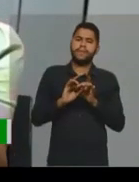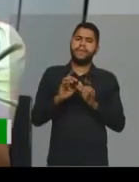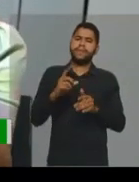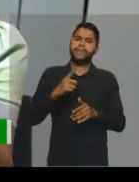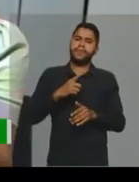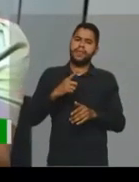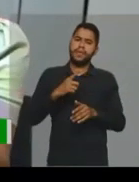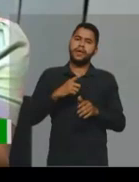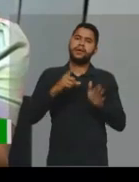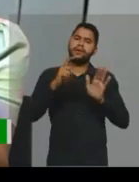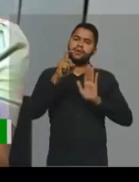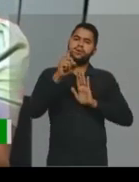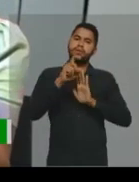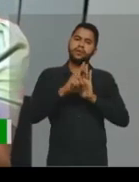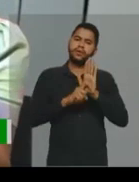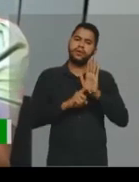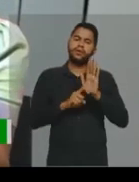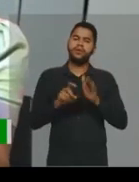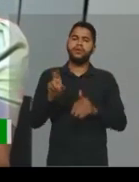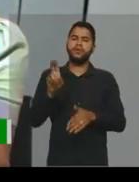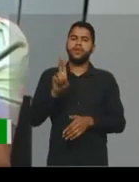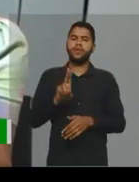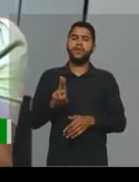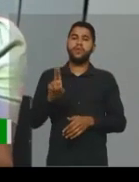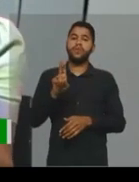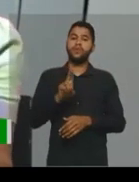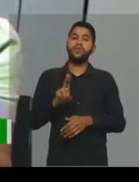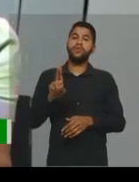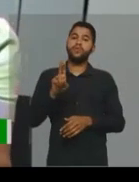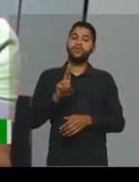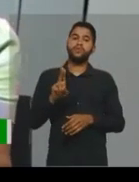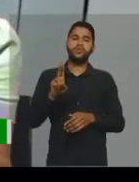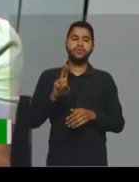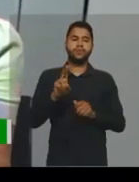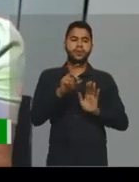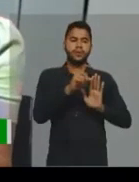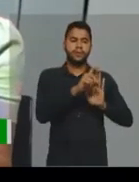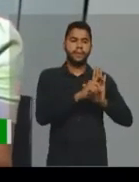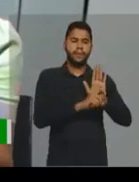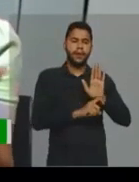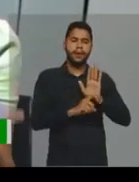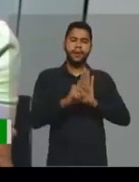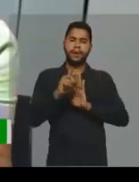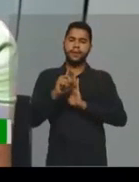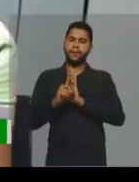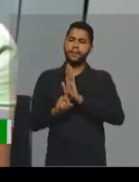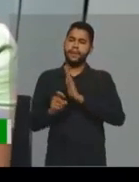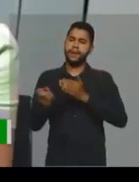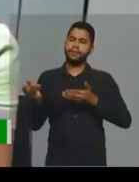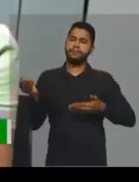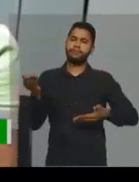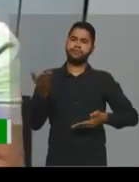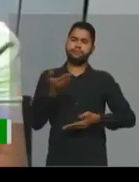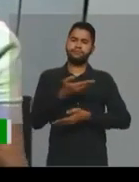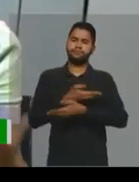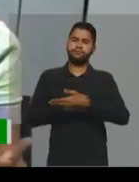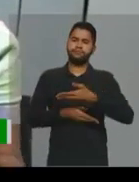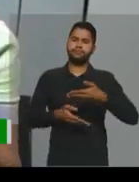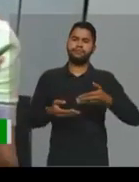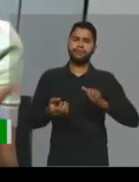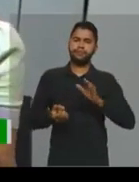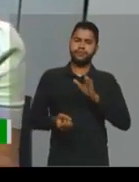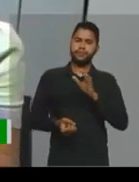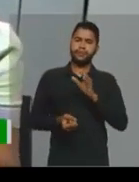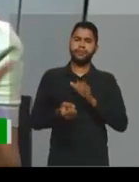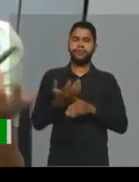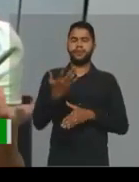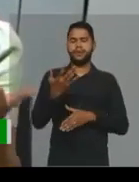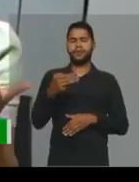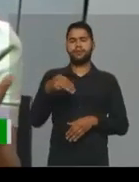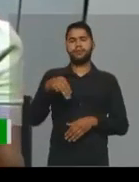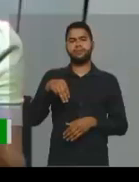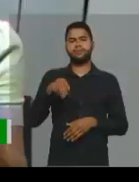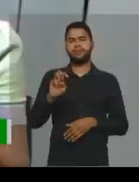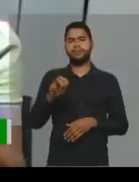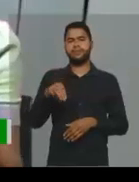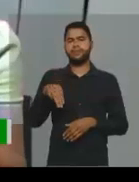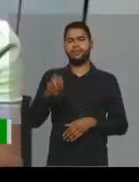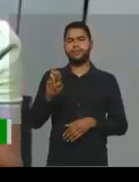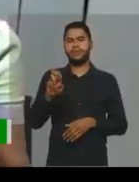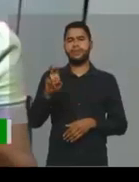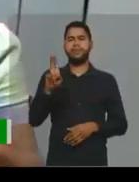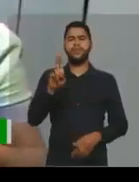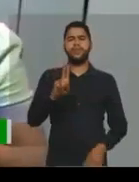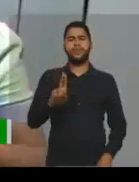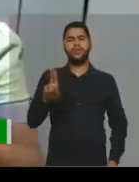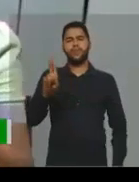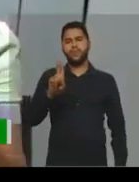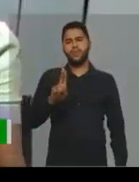um texto aqui e você usa para fazer a intertextualidade, para criar outro texto. Por isso, o meme usa